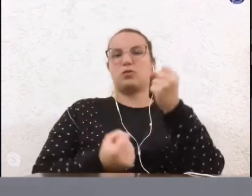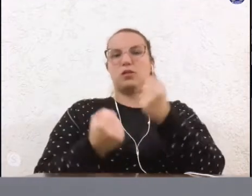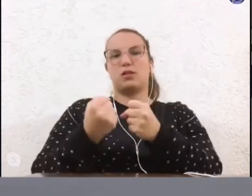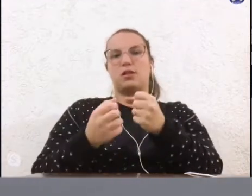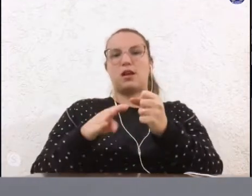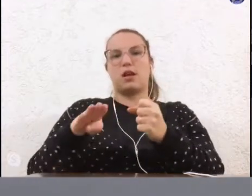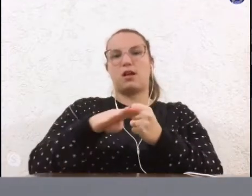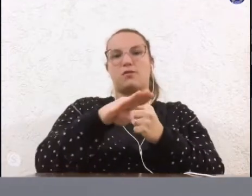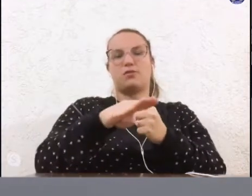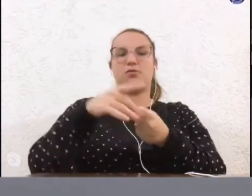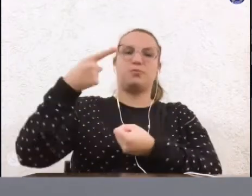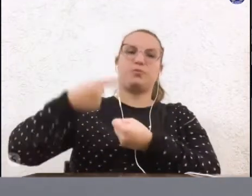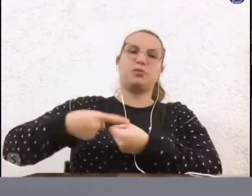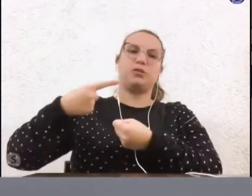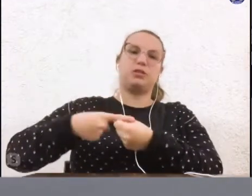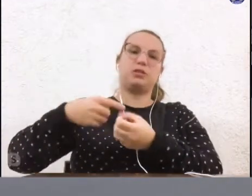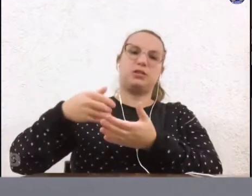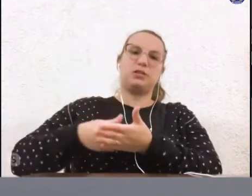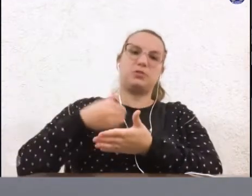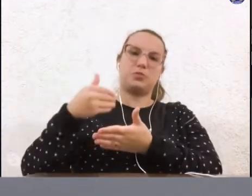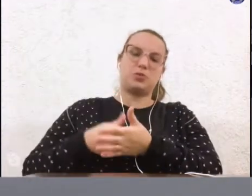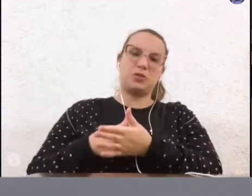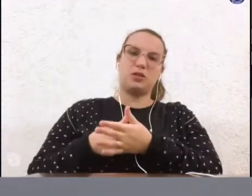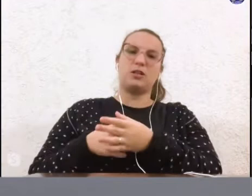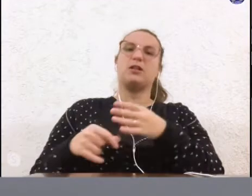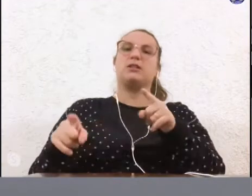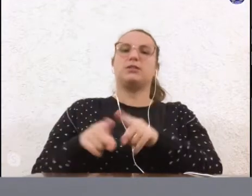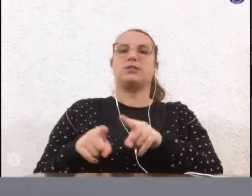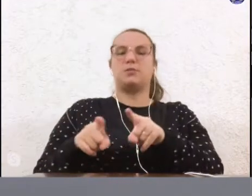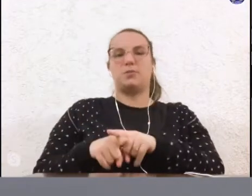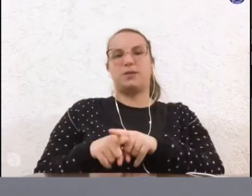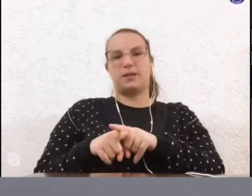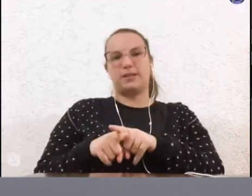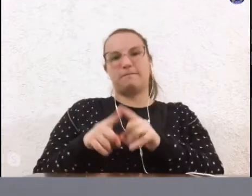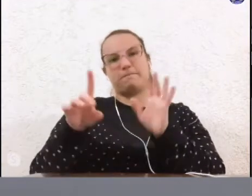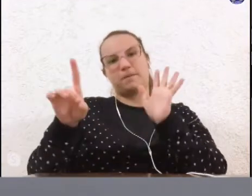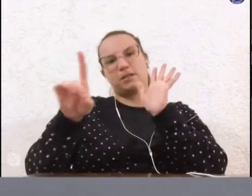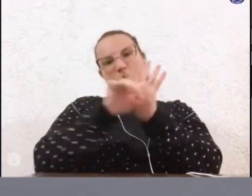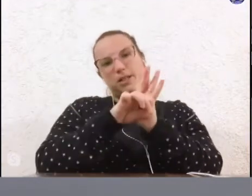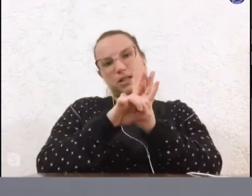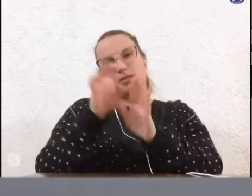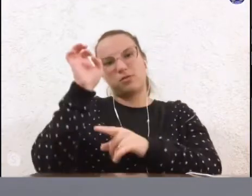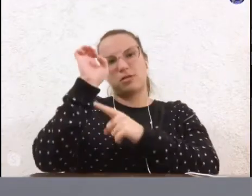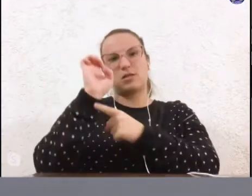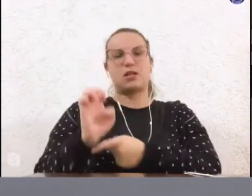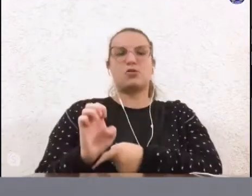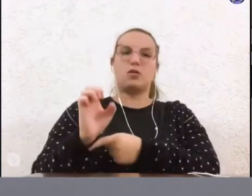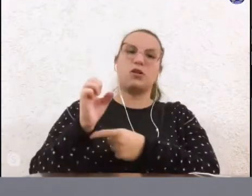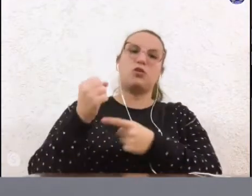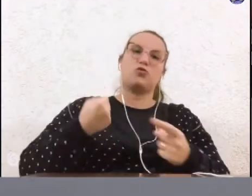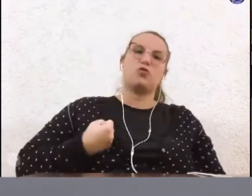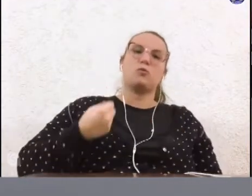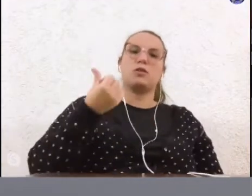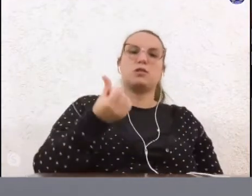município, em consonância com o decreto estadual número 64